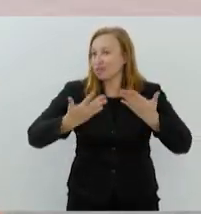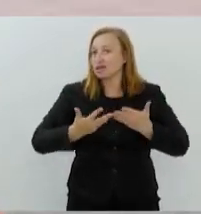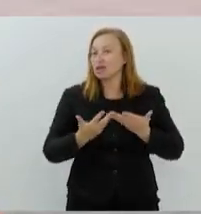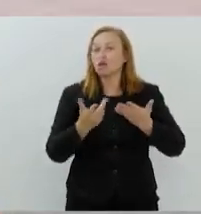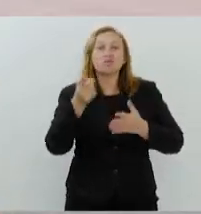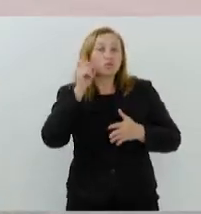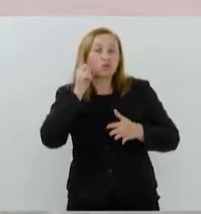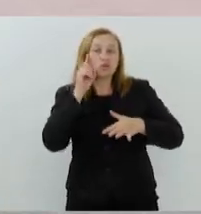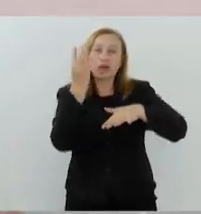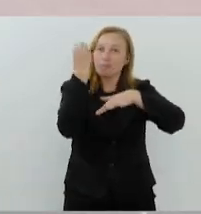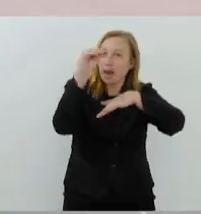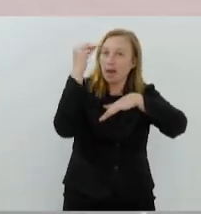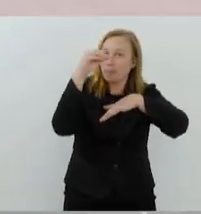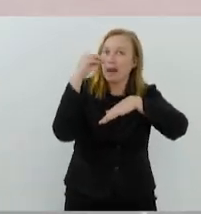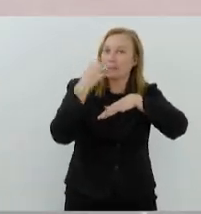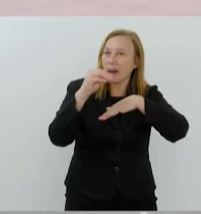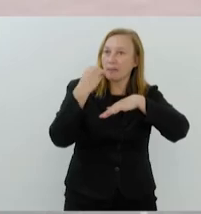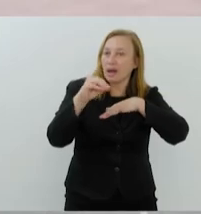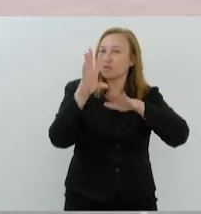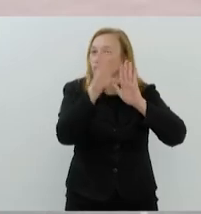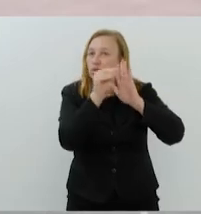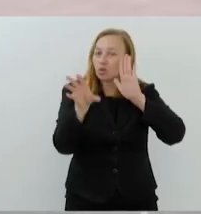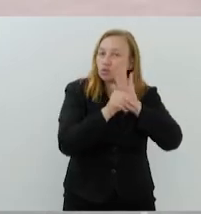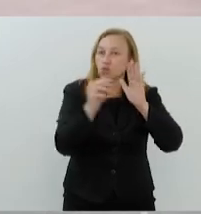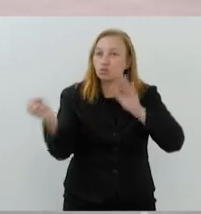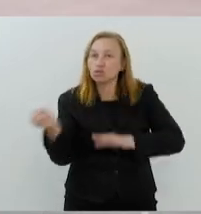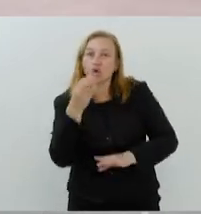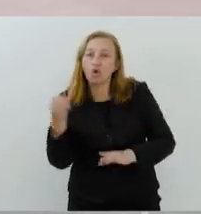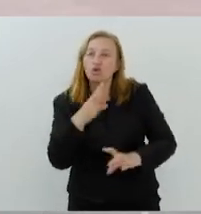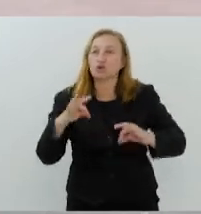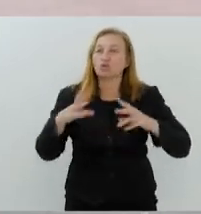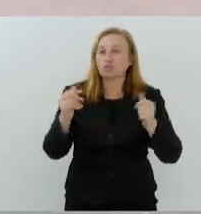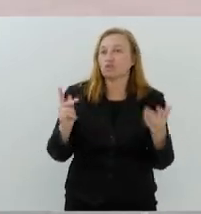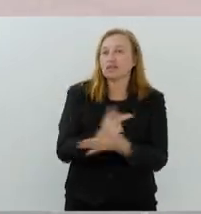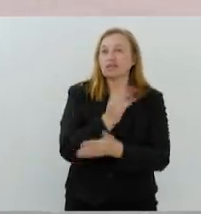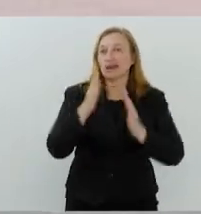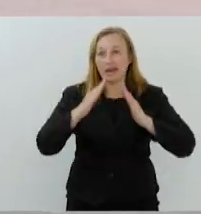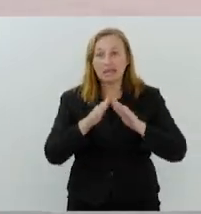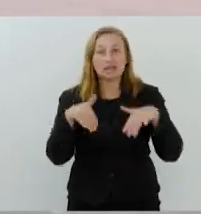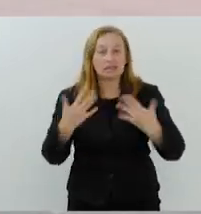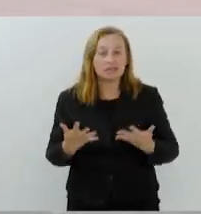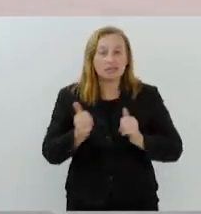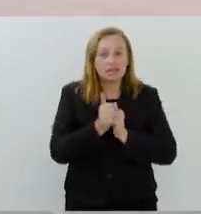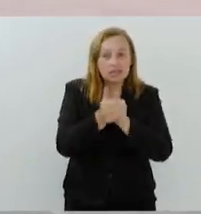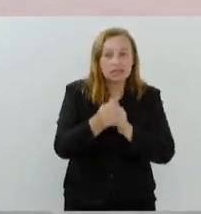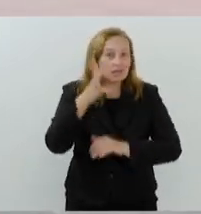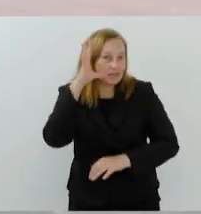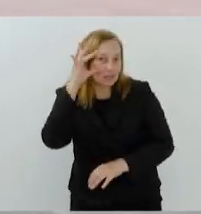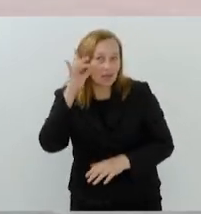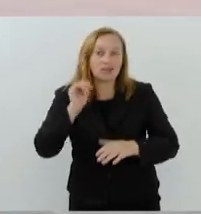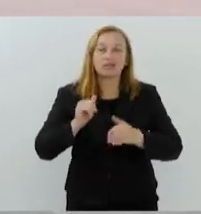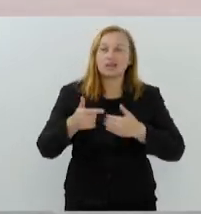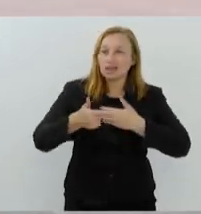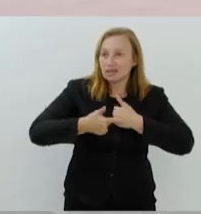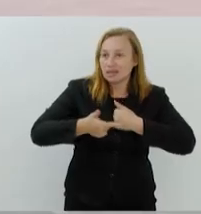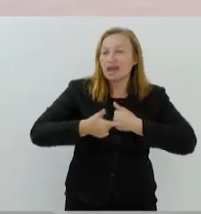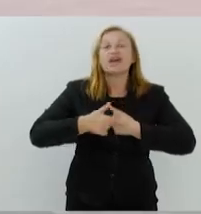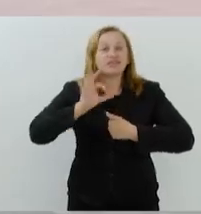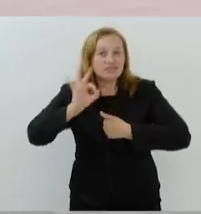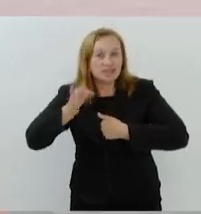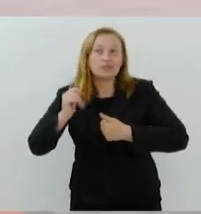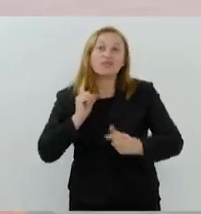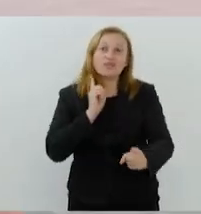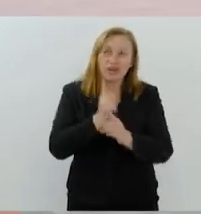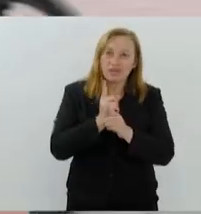diariamente com tudo que está acontecendo na casa. Então se nos seguir no Instagram, certamente vai